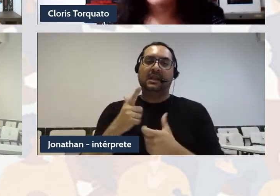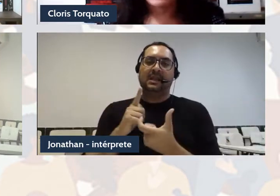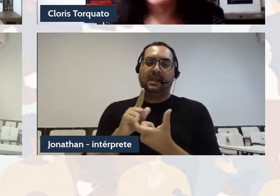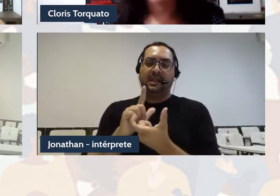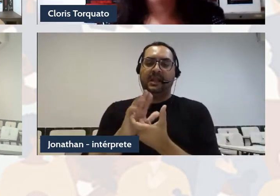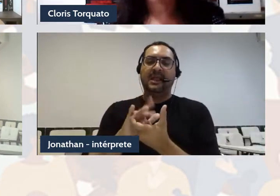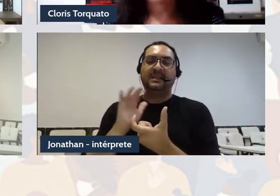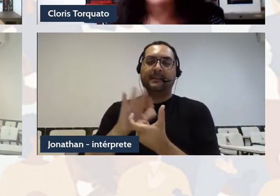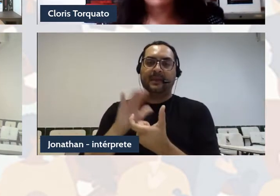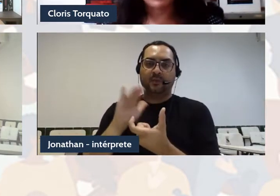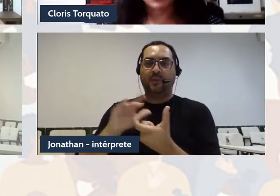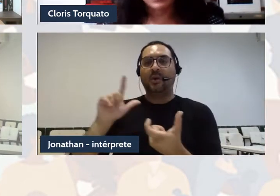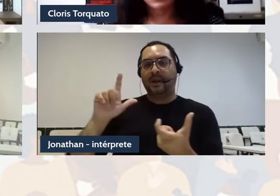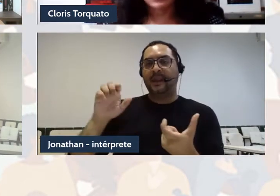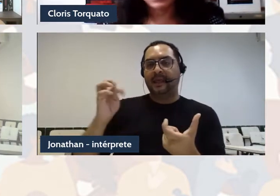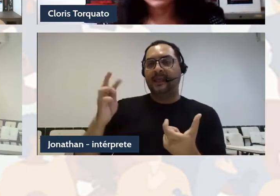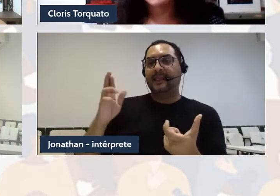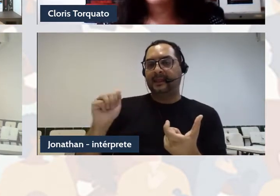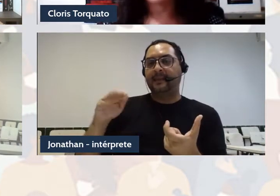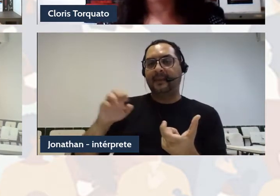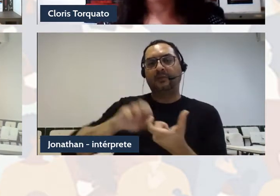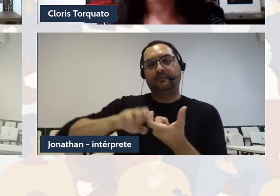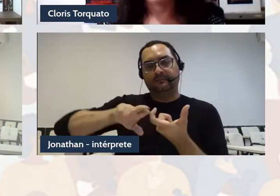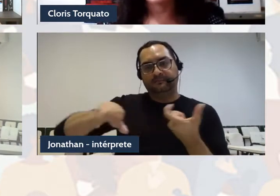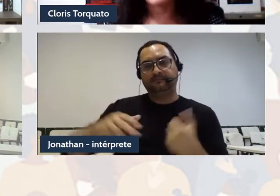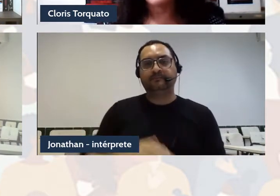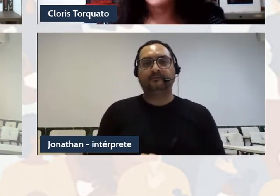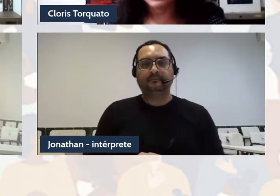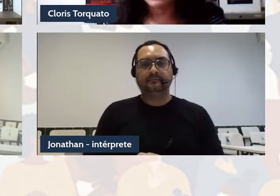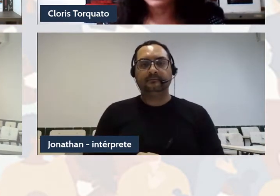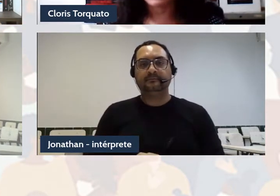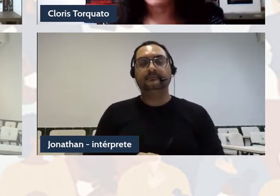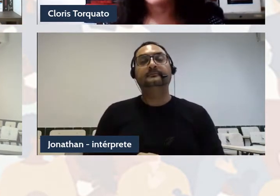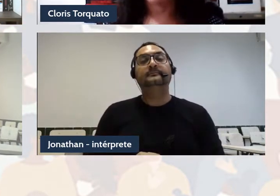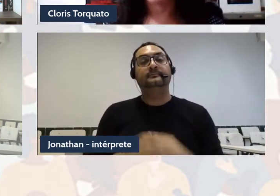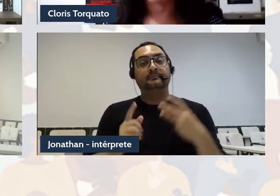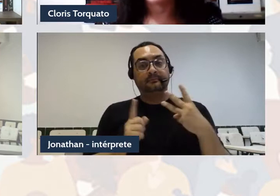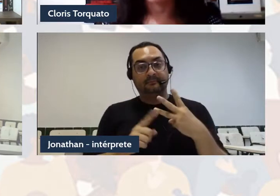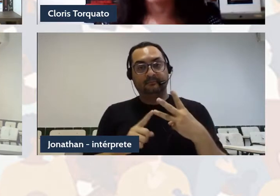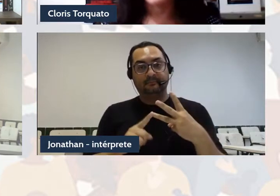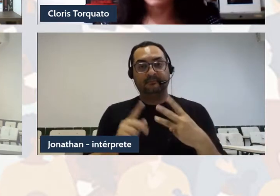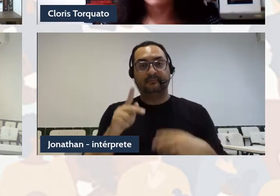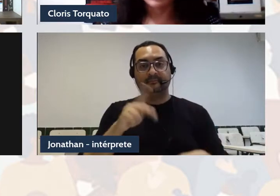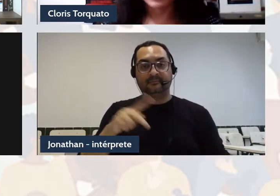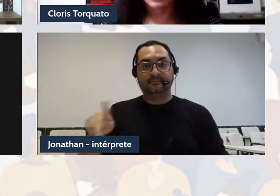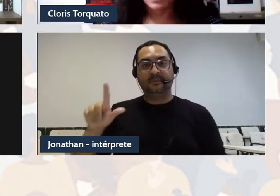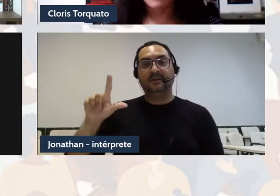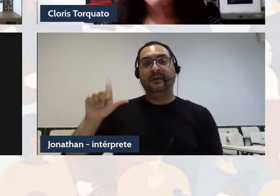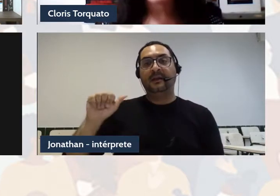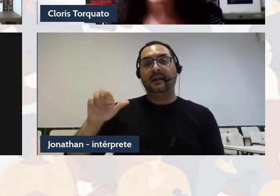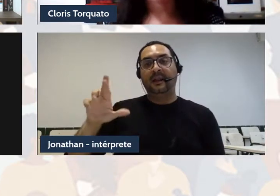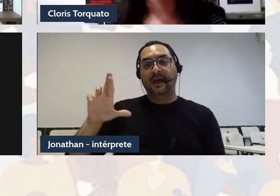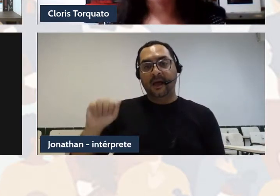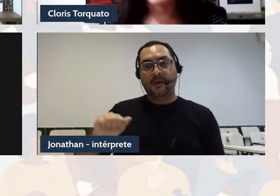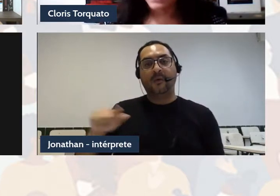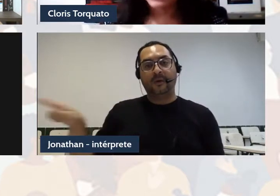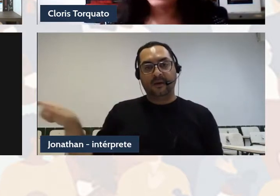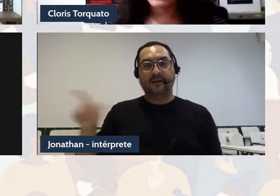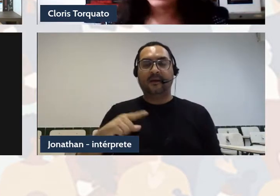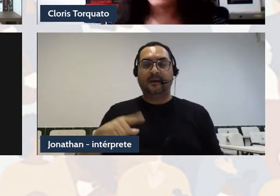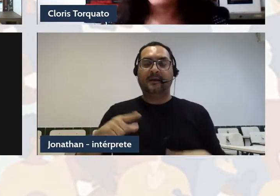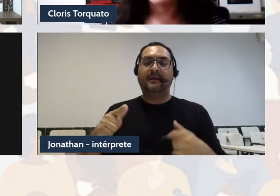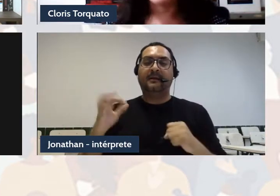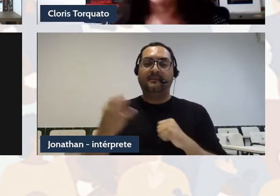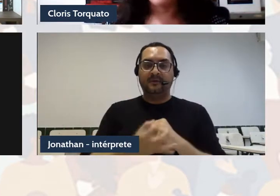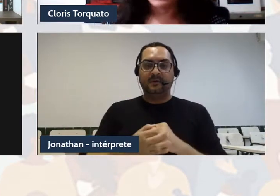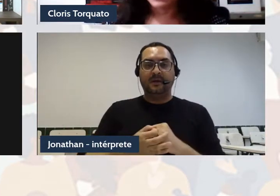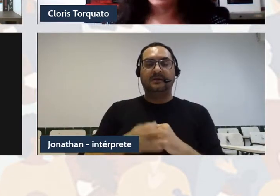Dias Amato é professora na UNILA, possui graduação em Letras pela Universidade Federal do Paraná, mestrado